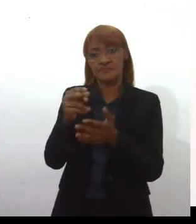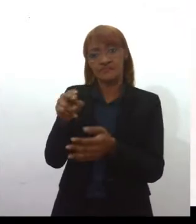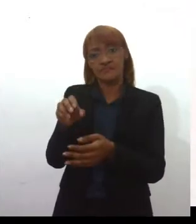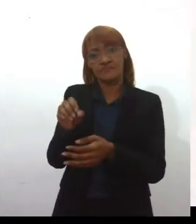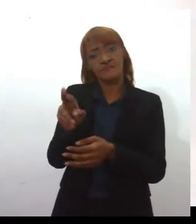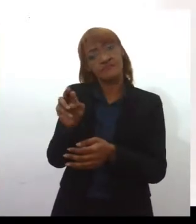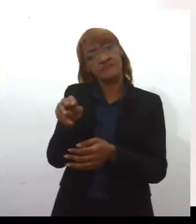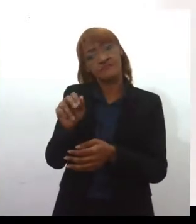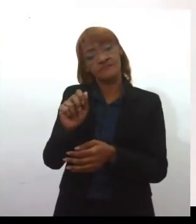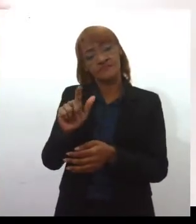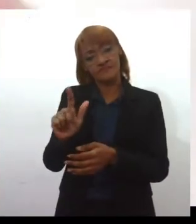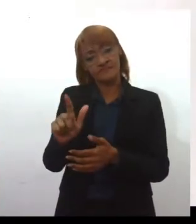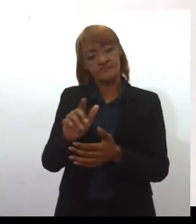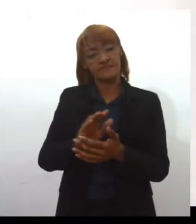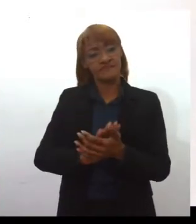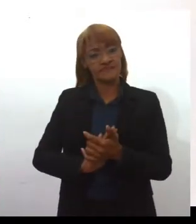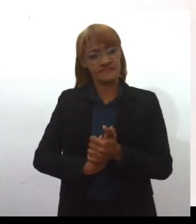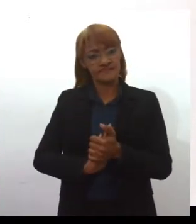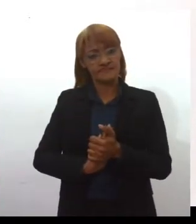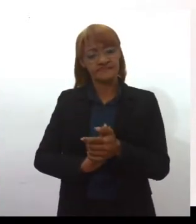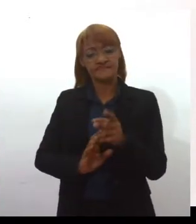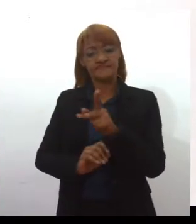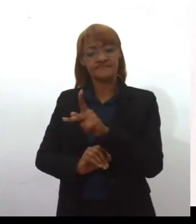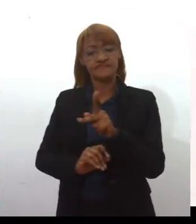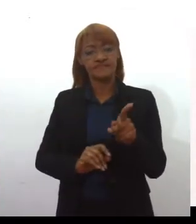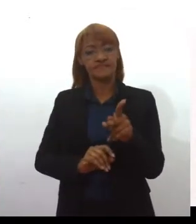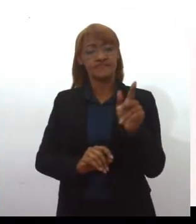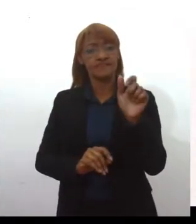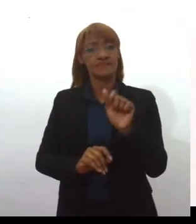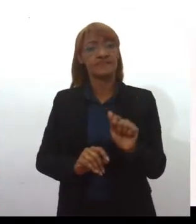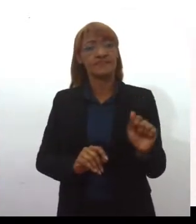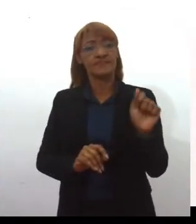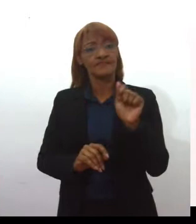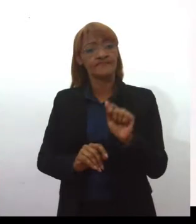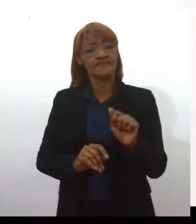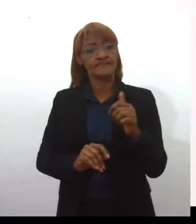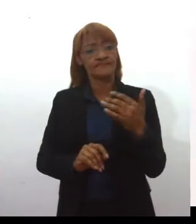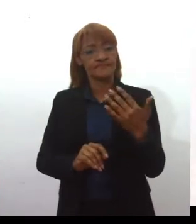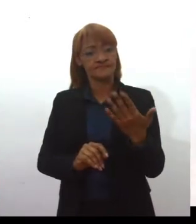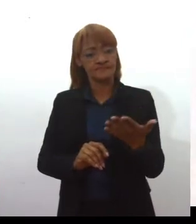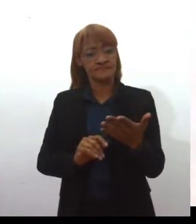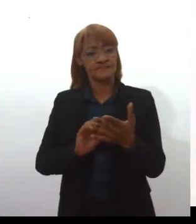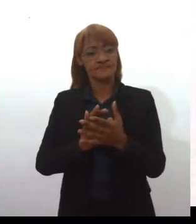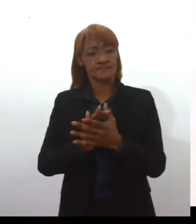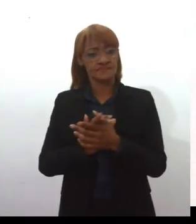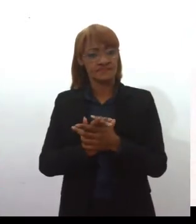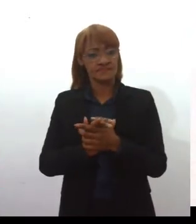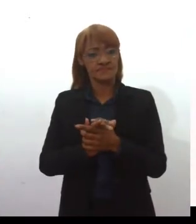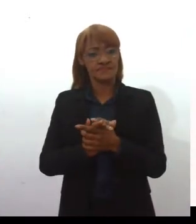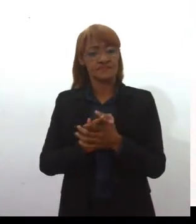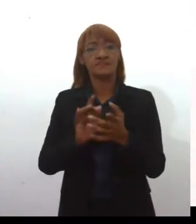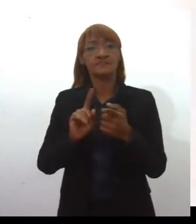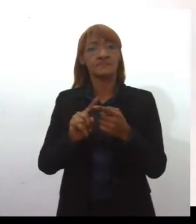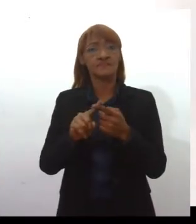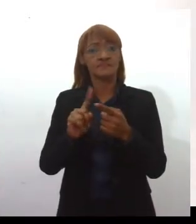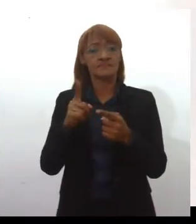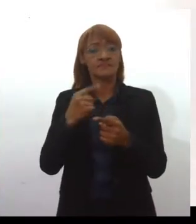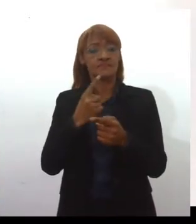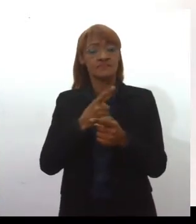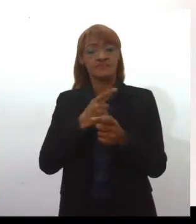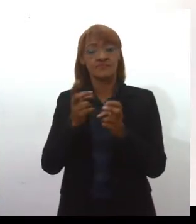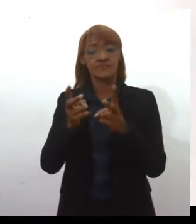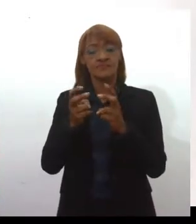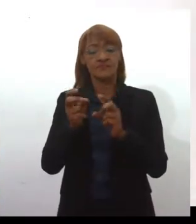presidente da Associação das Normalistas. Ali também nós já vamos ver uma Antonieta